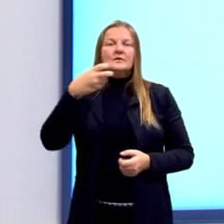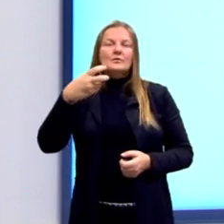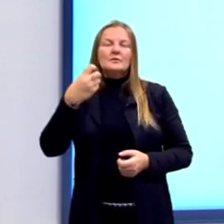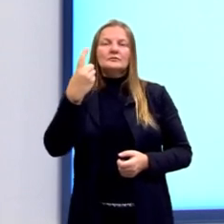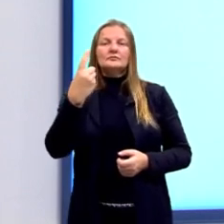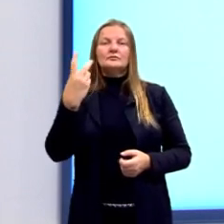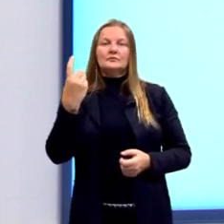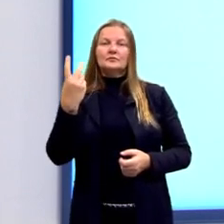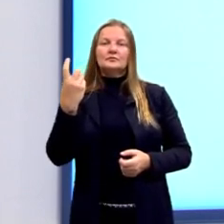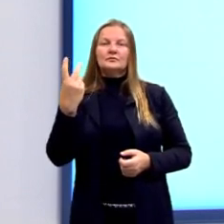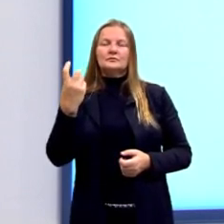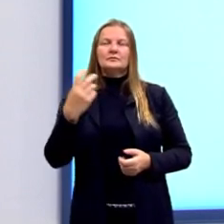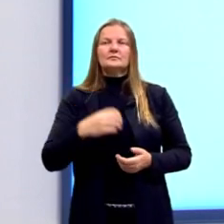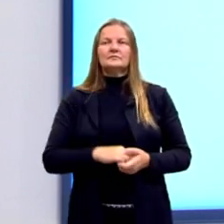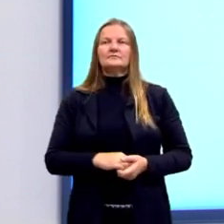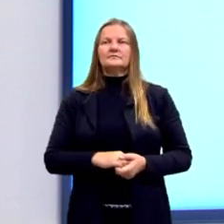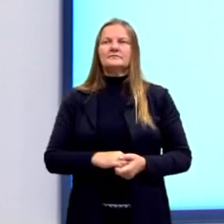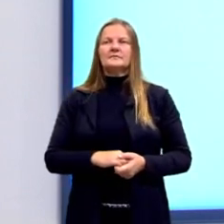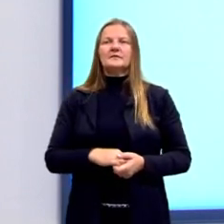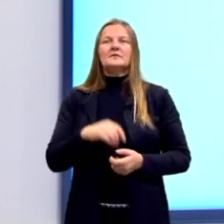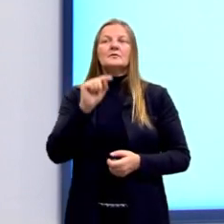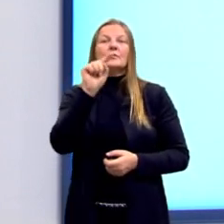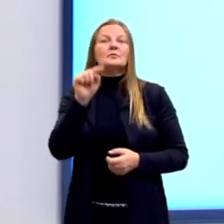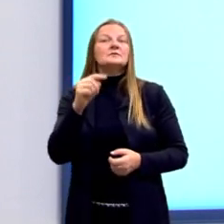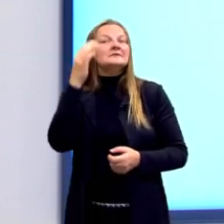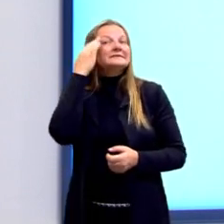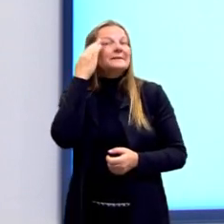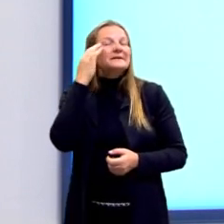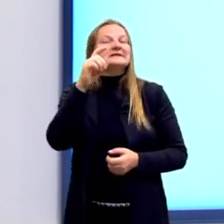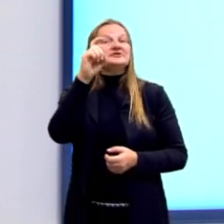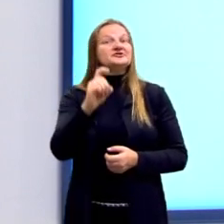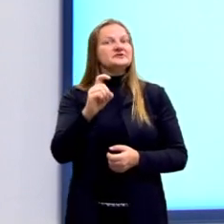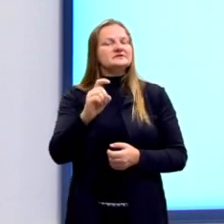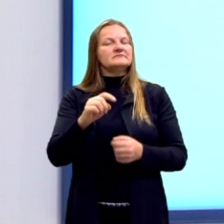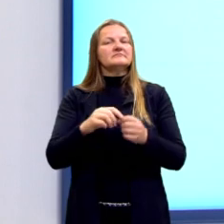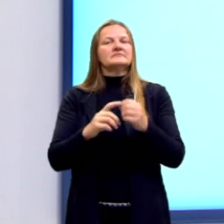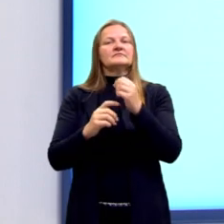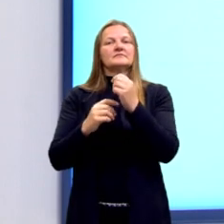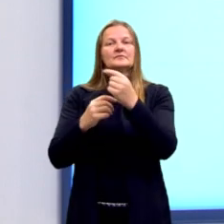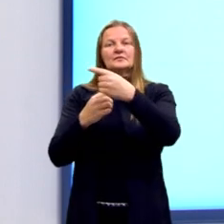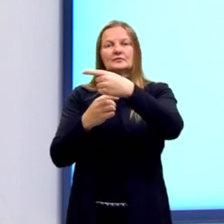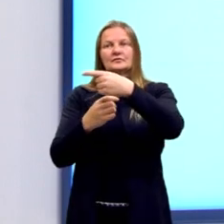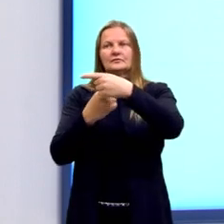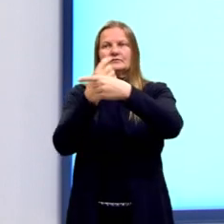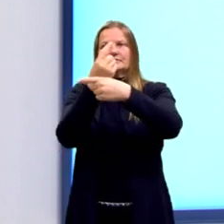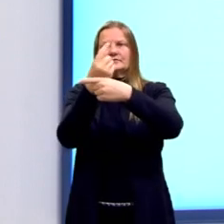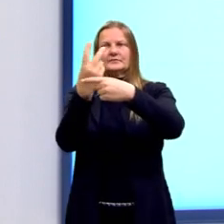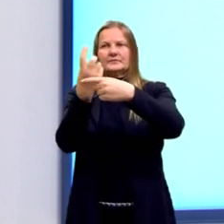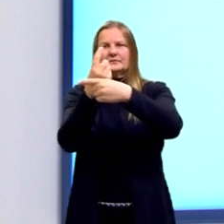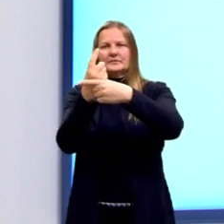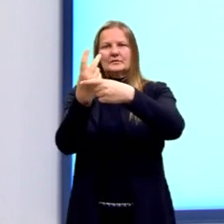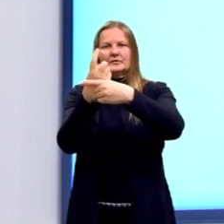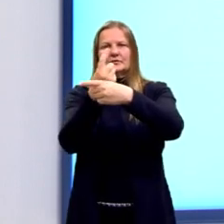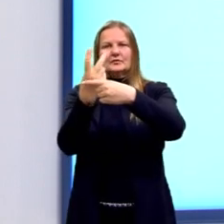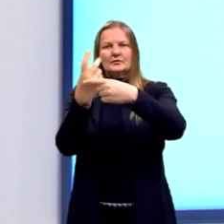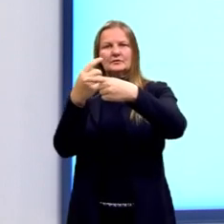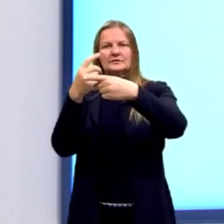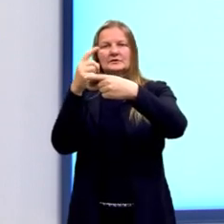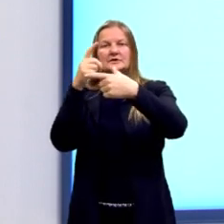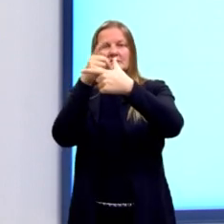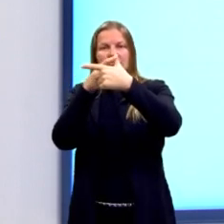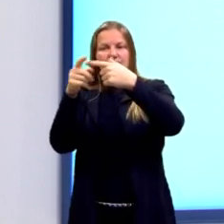a 12. Como nós buscamos determinar o valor de X, ele pode ser representado, então, por 12